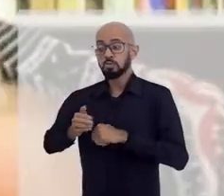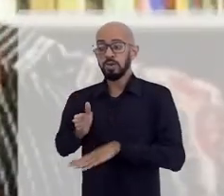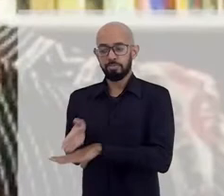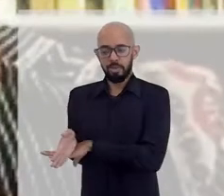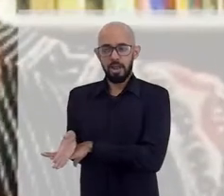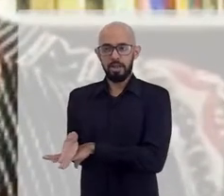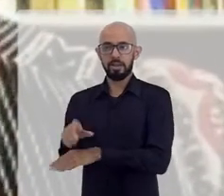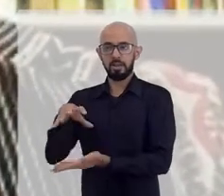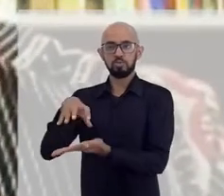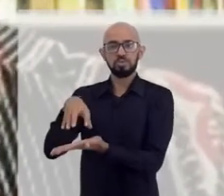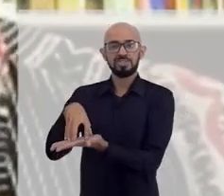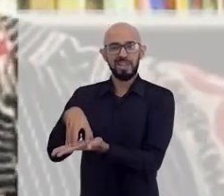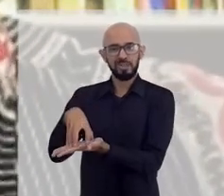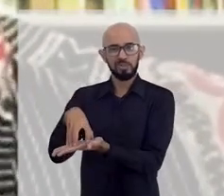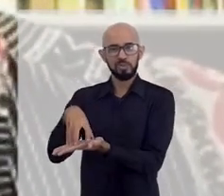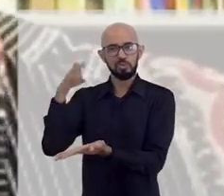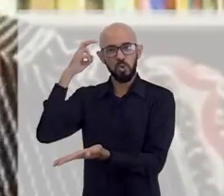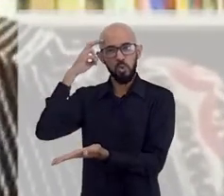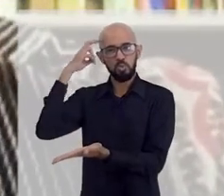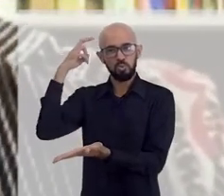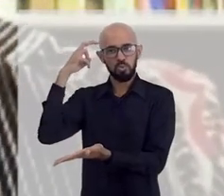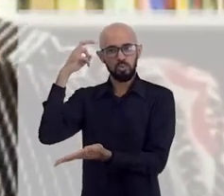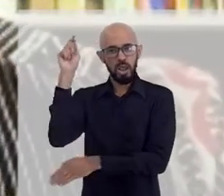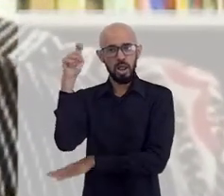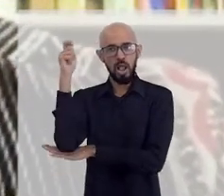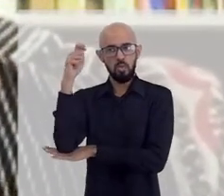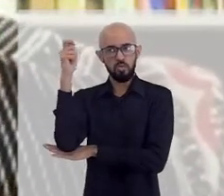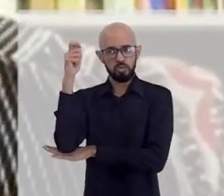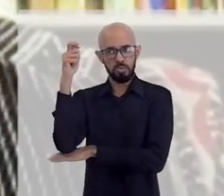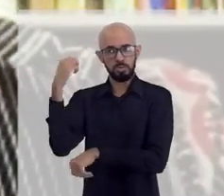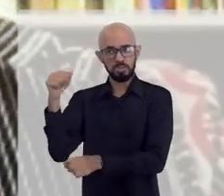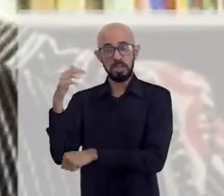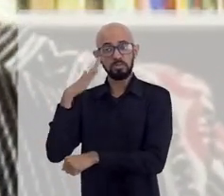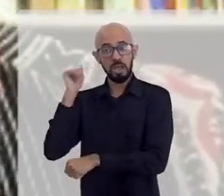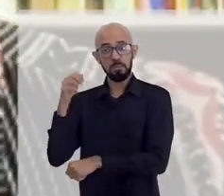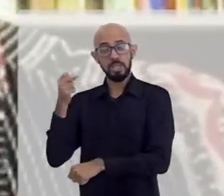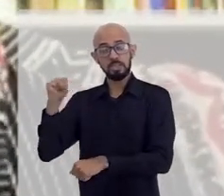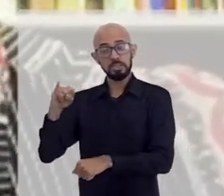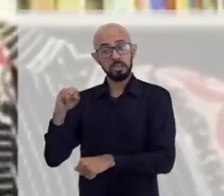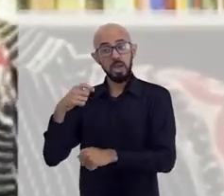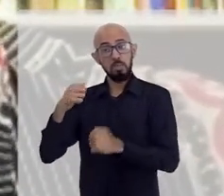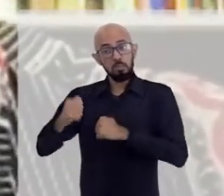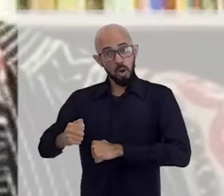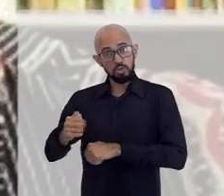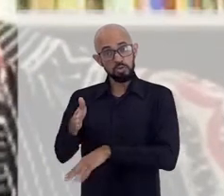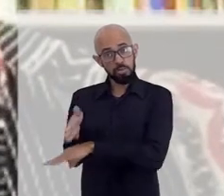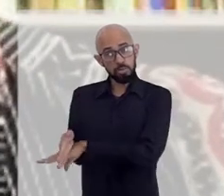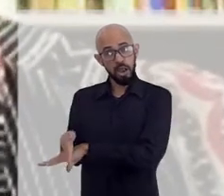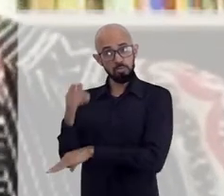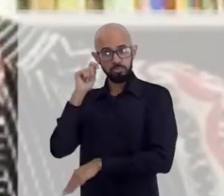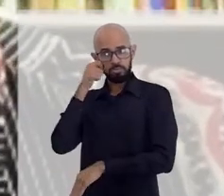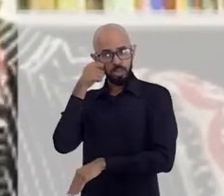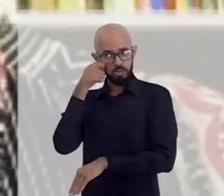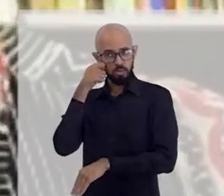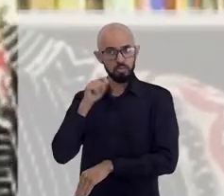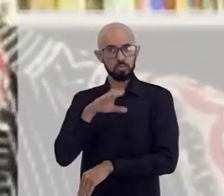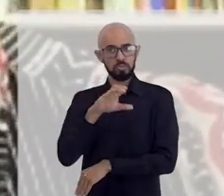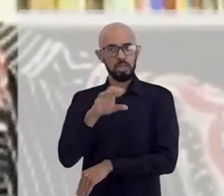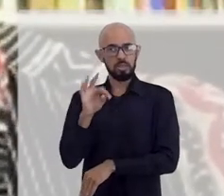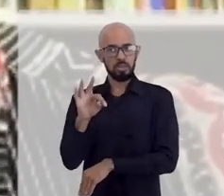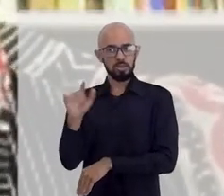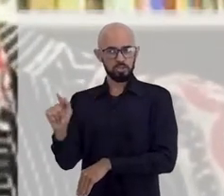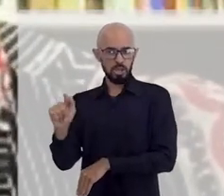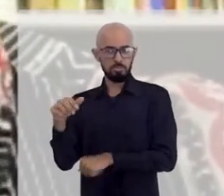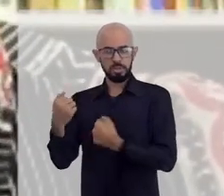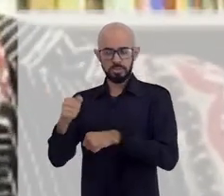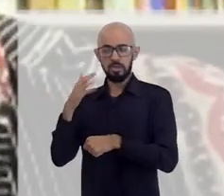Tradições Gaúcha. Ela disse que precisava saber se eu poderia ir, porque eles não aceitavam pessoas negras nos espaços do CTG, mas